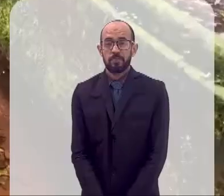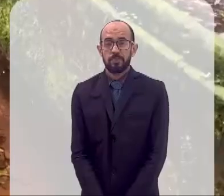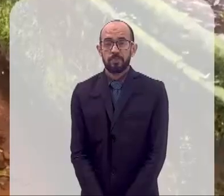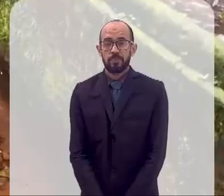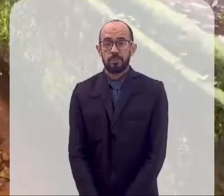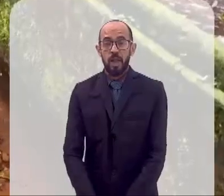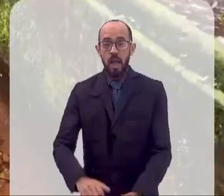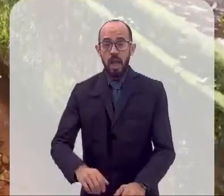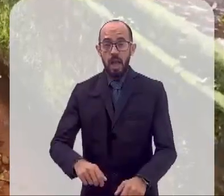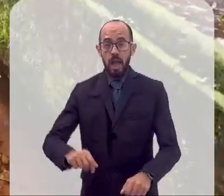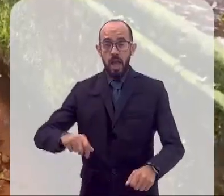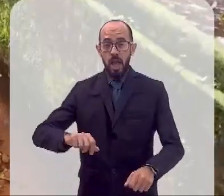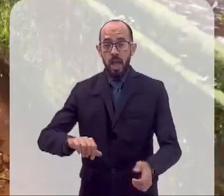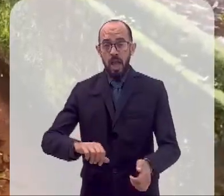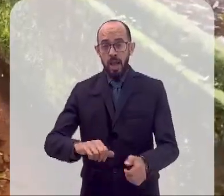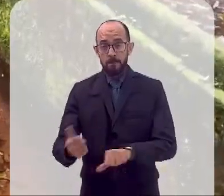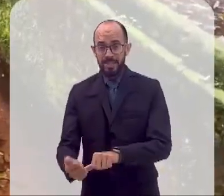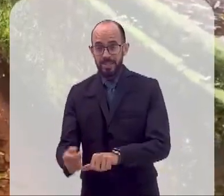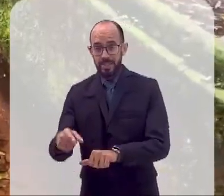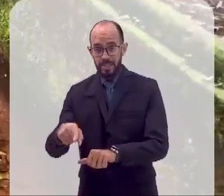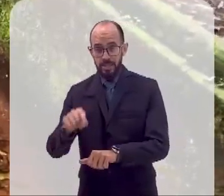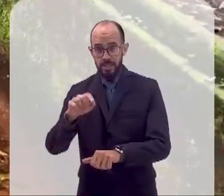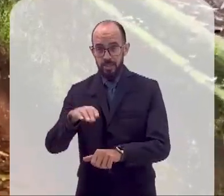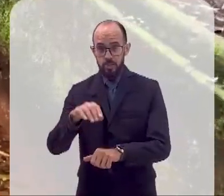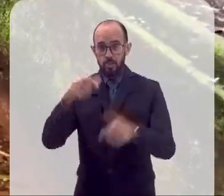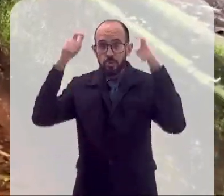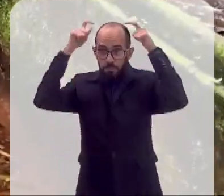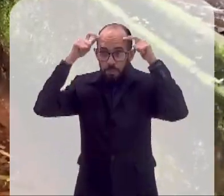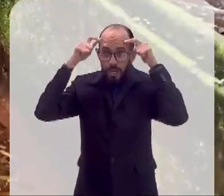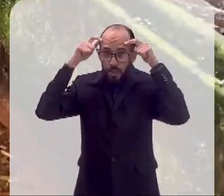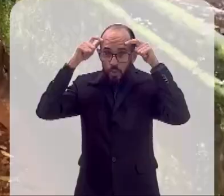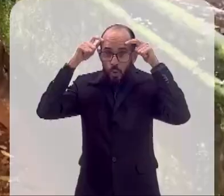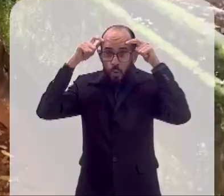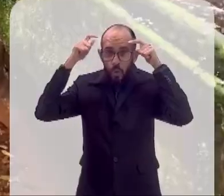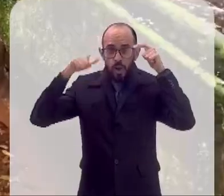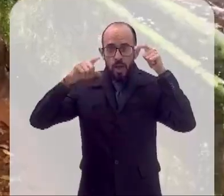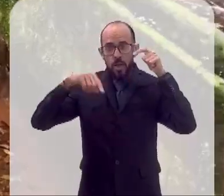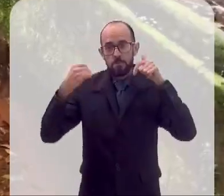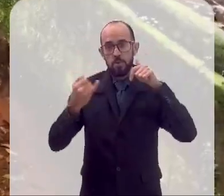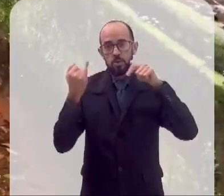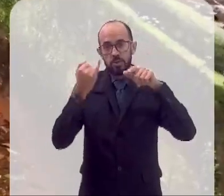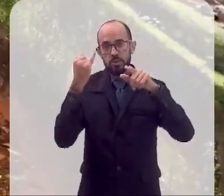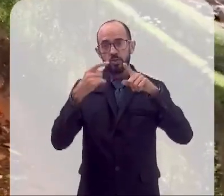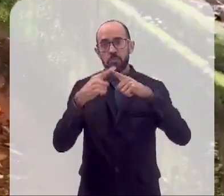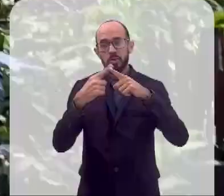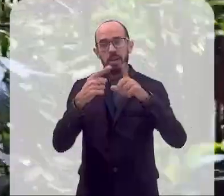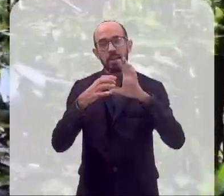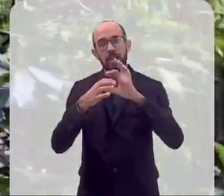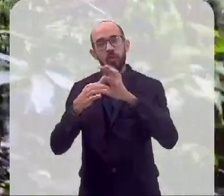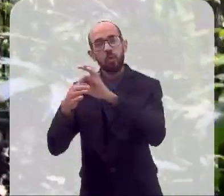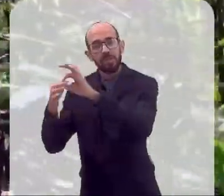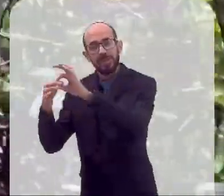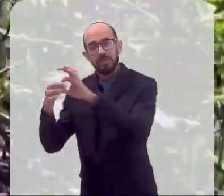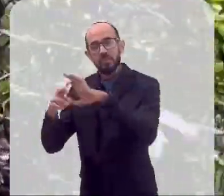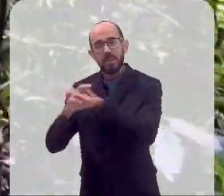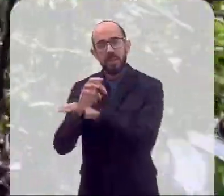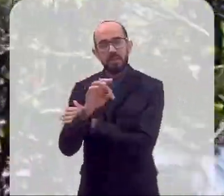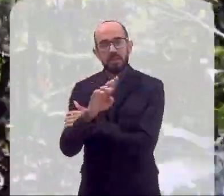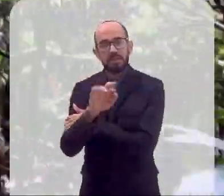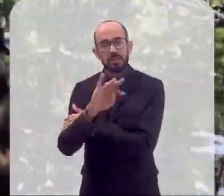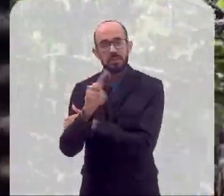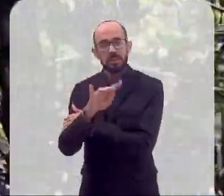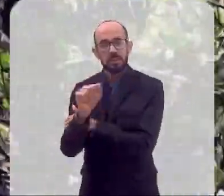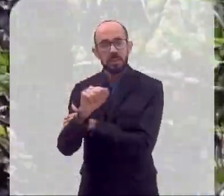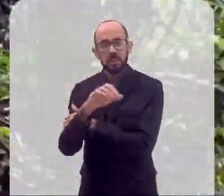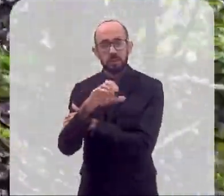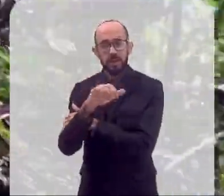A banheira do imperador, ela tem uma relevância bastante significativa porque ela está no contexto da trilha do Carioca. E